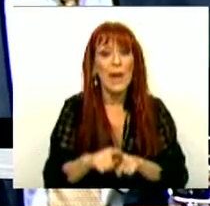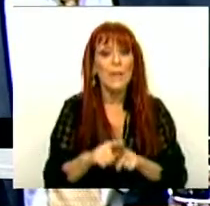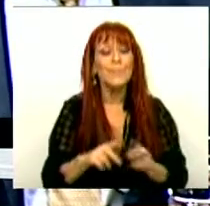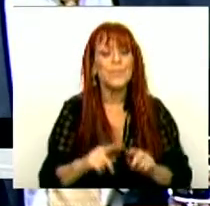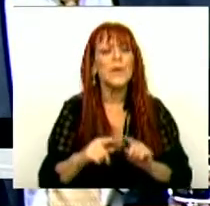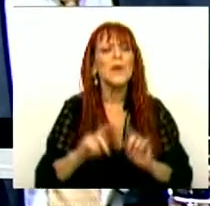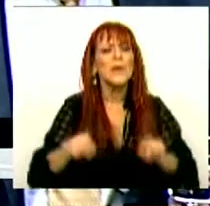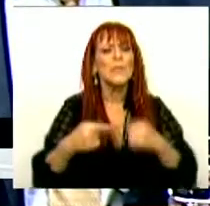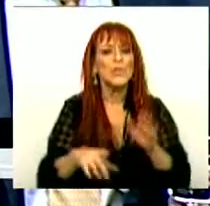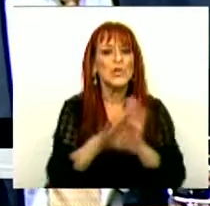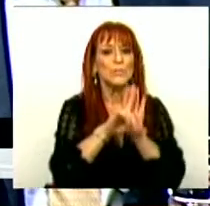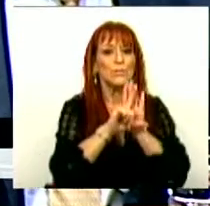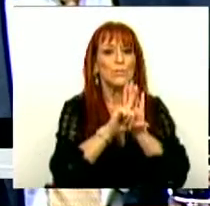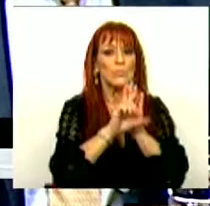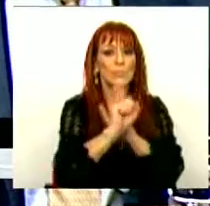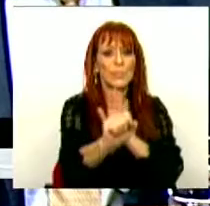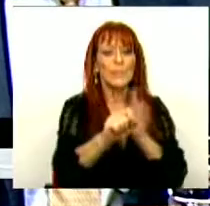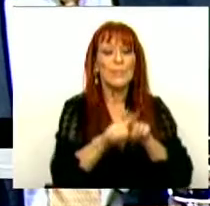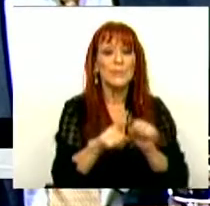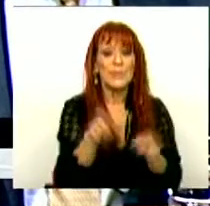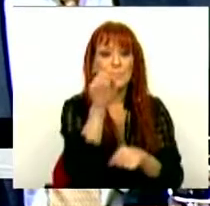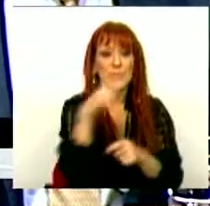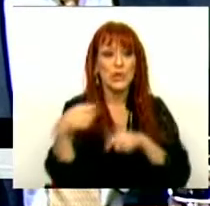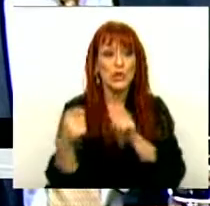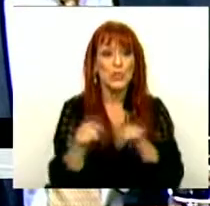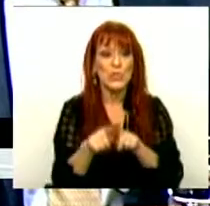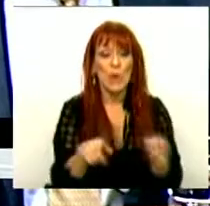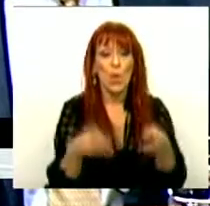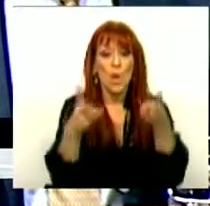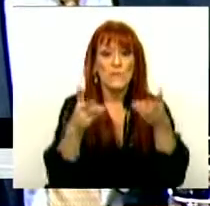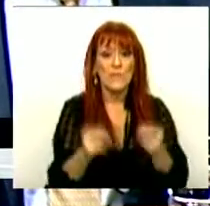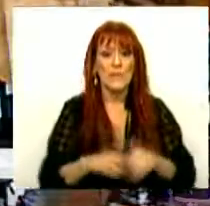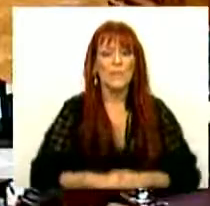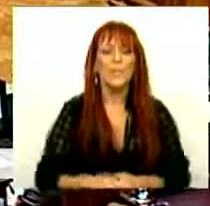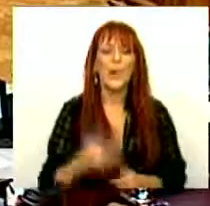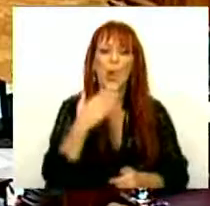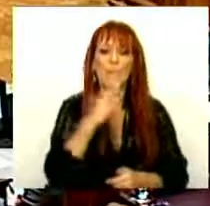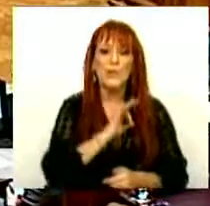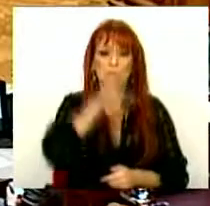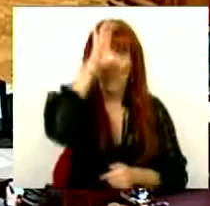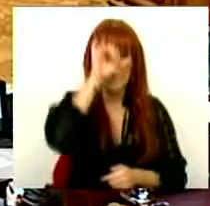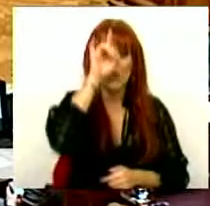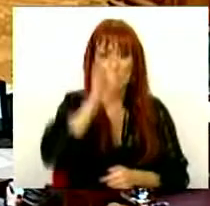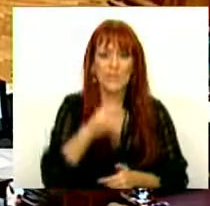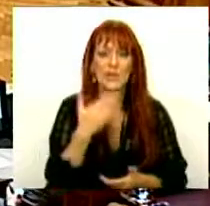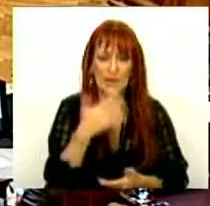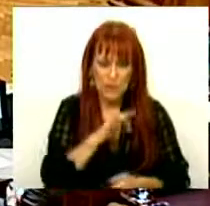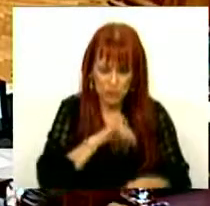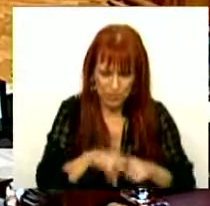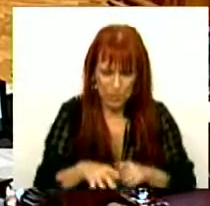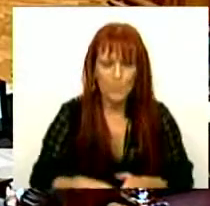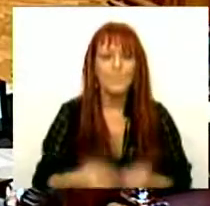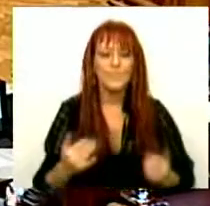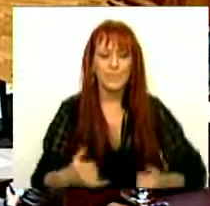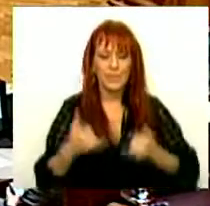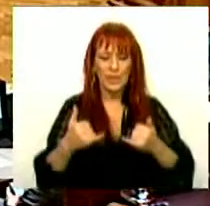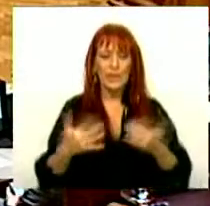no Decreto de Lei de Execução Orçamental. Muito obrigado, Sr. Deputado. Obrigado, Sr. Primeiro-Ministro. Tem a palavra o Grupo